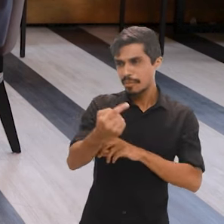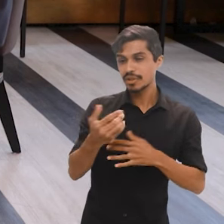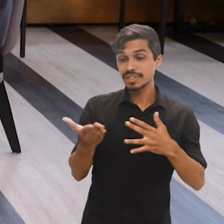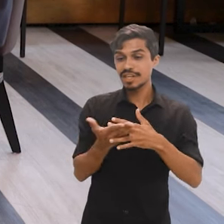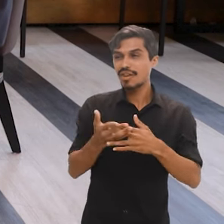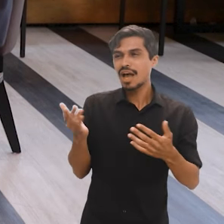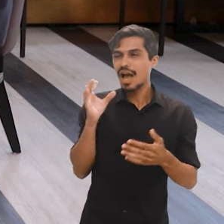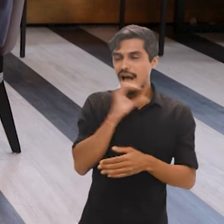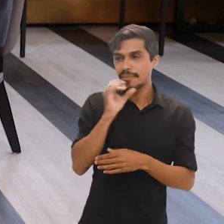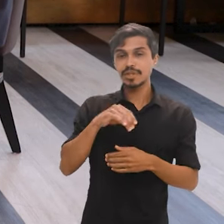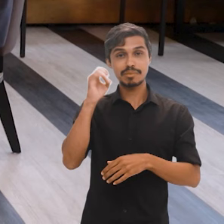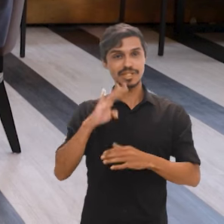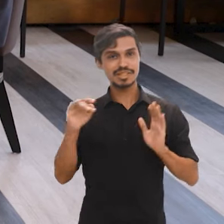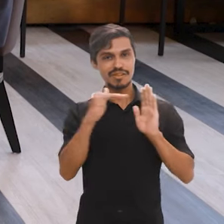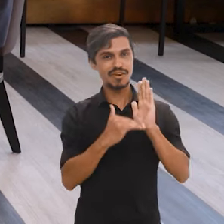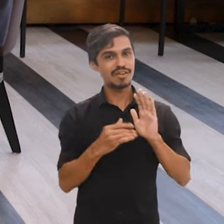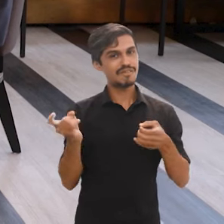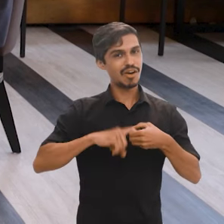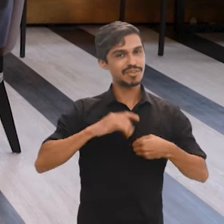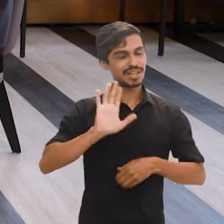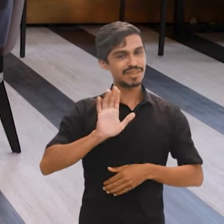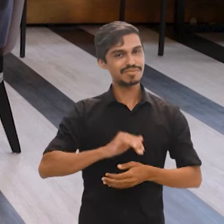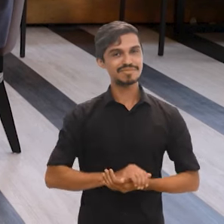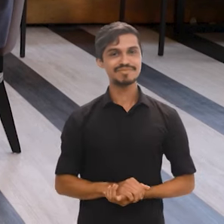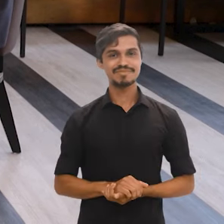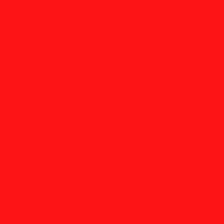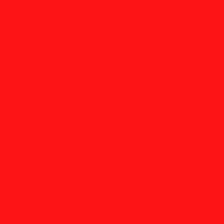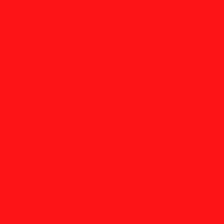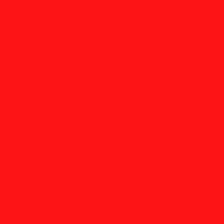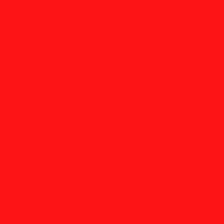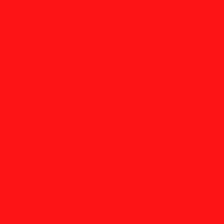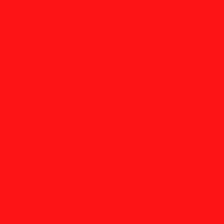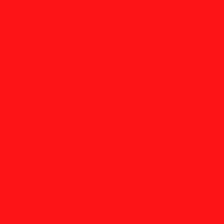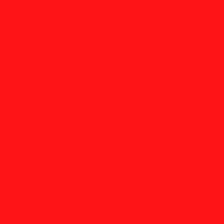Vamos fazer um rápido intervalo e o Brasil em pauta volta em instantes.